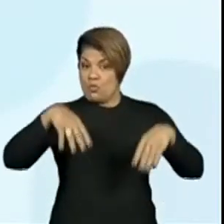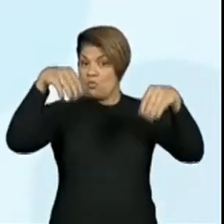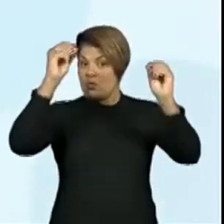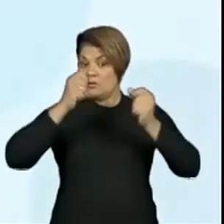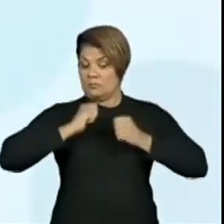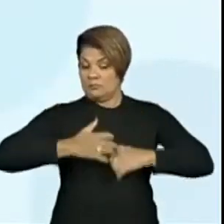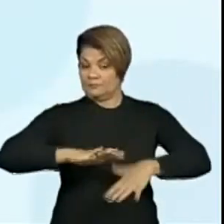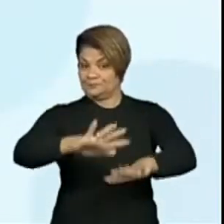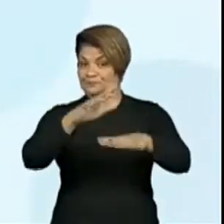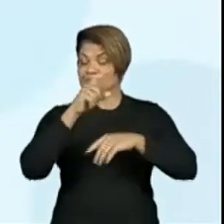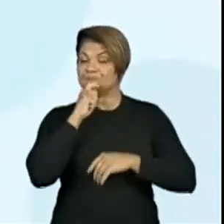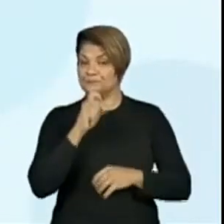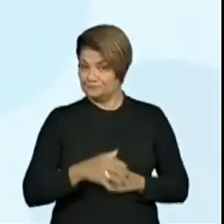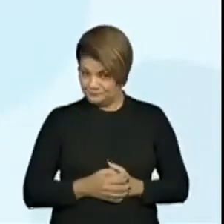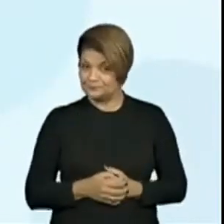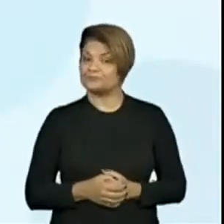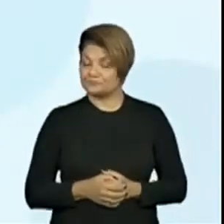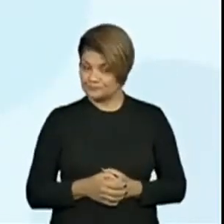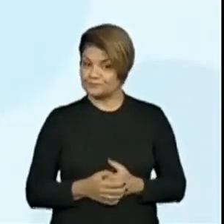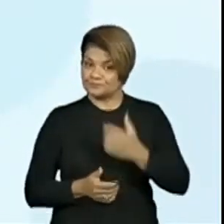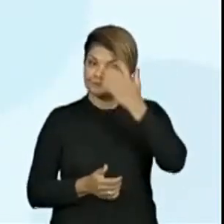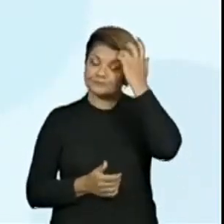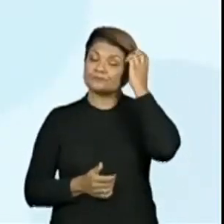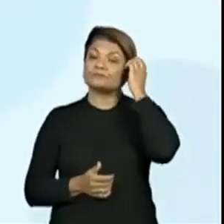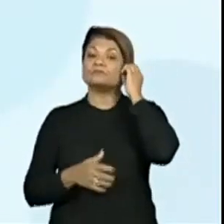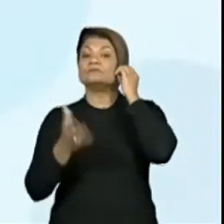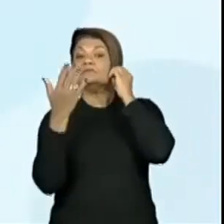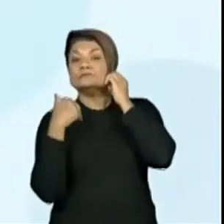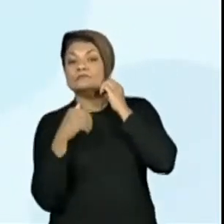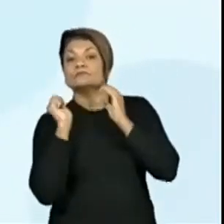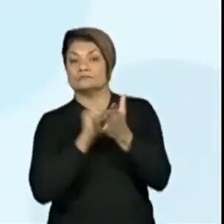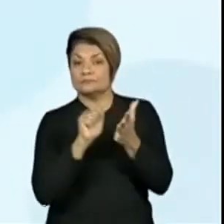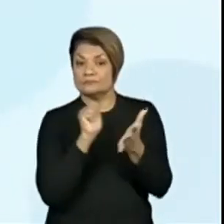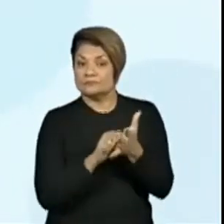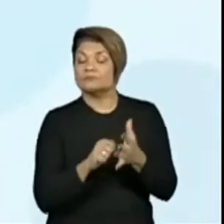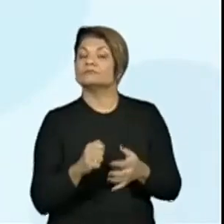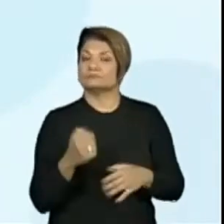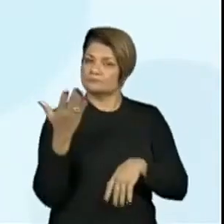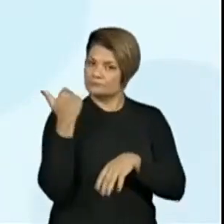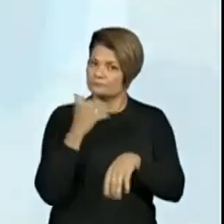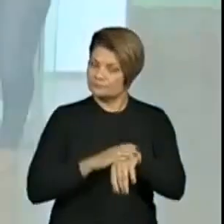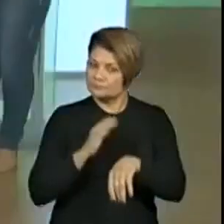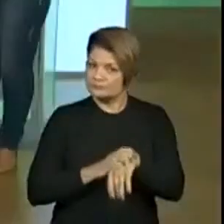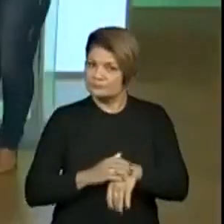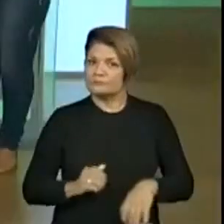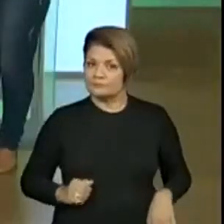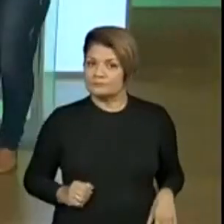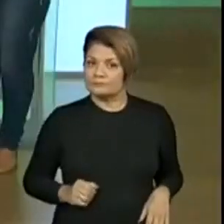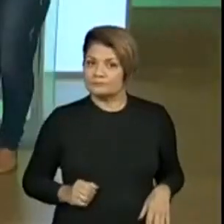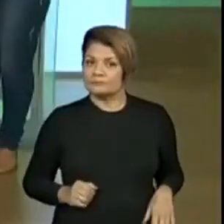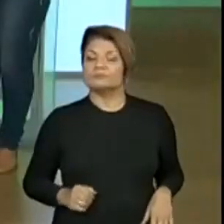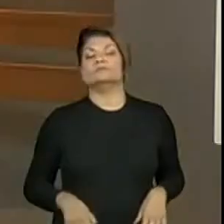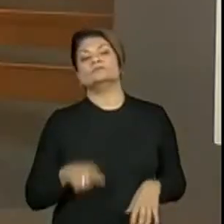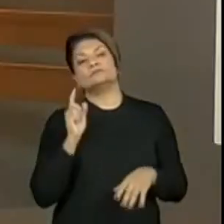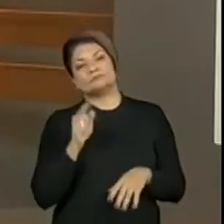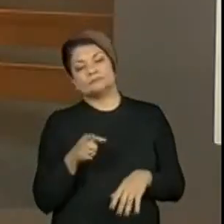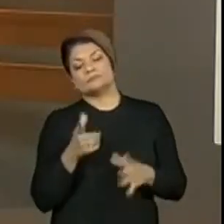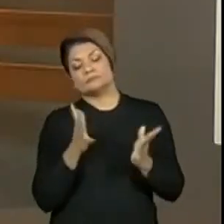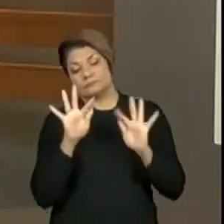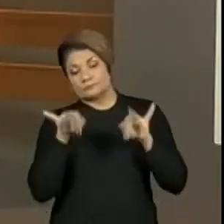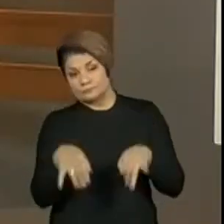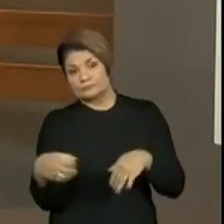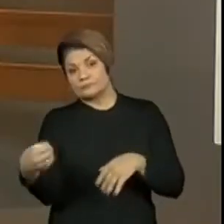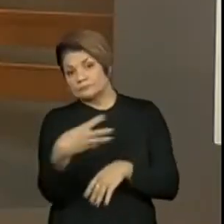Verde. Então, eu estou perguntando mesmo, vamos lá, vamos escrever, vamos fazer o desafio para os nossos escritores mirins. Escrever um novo